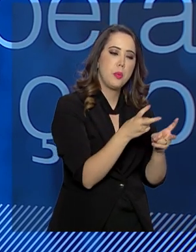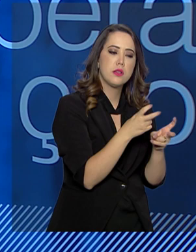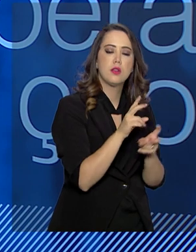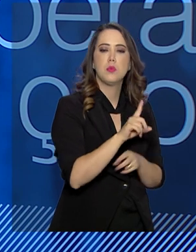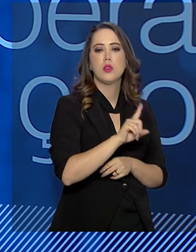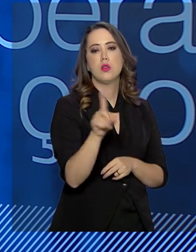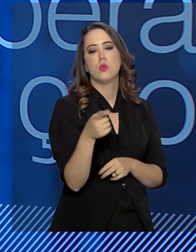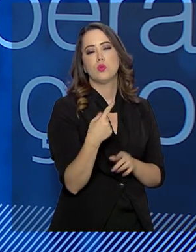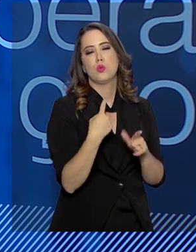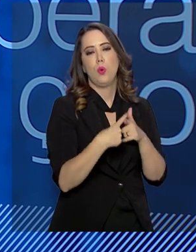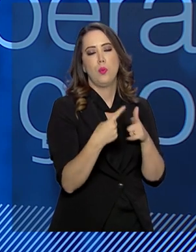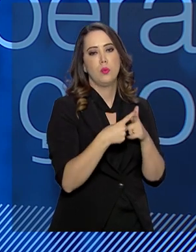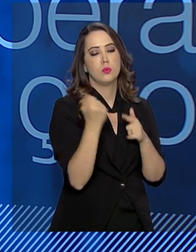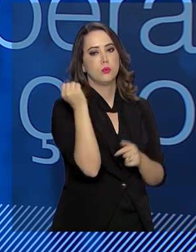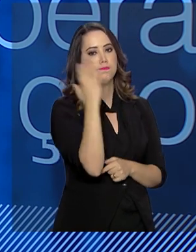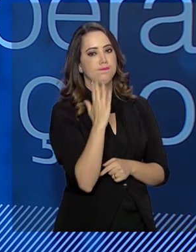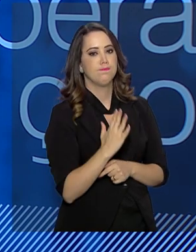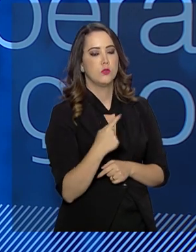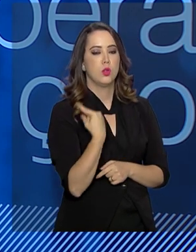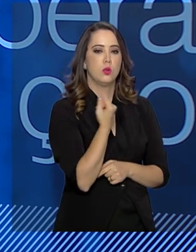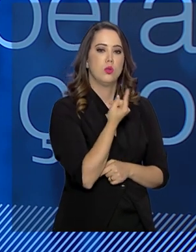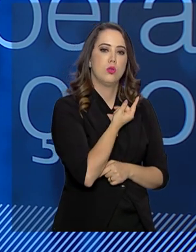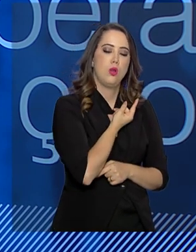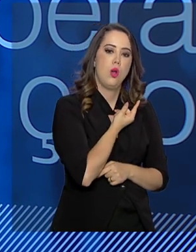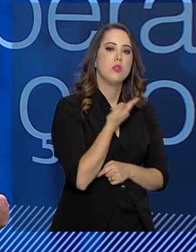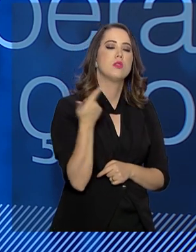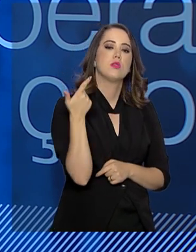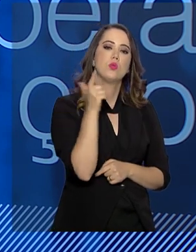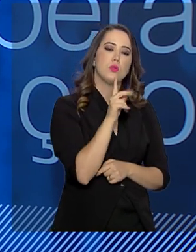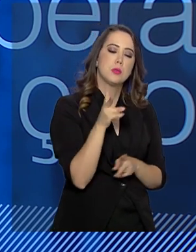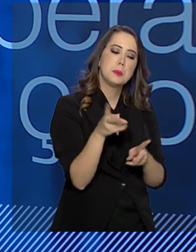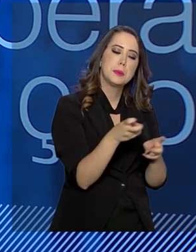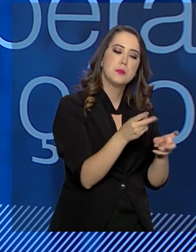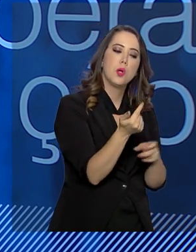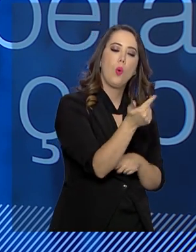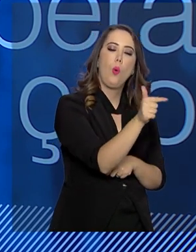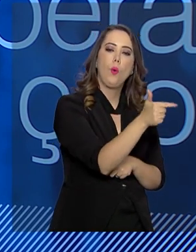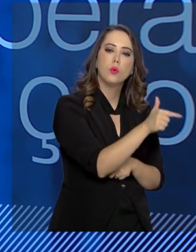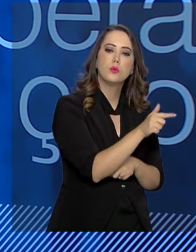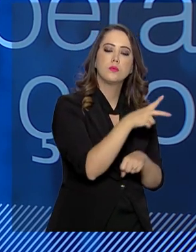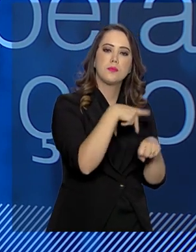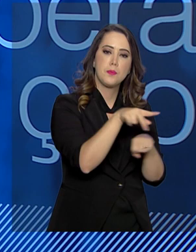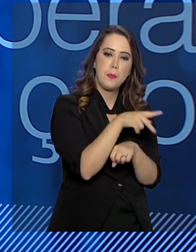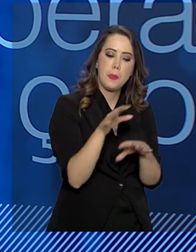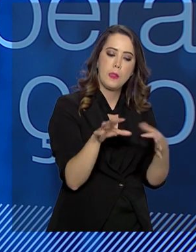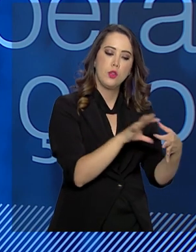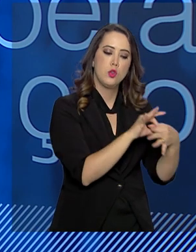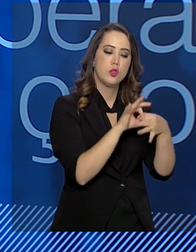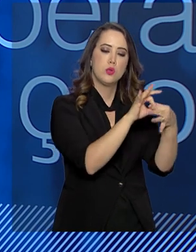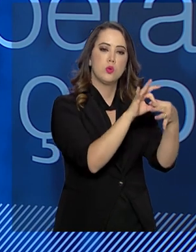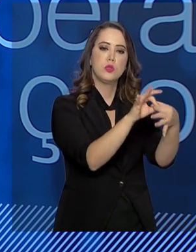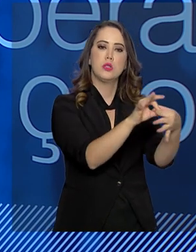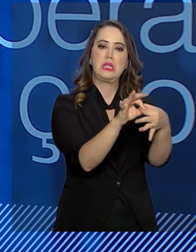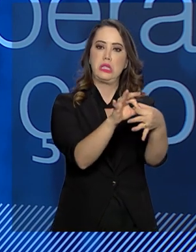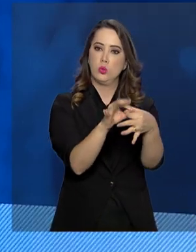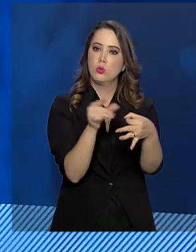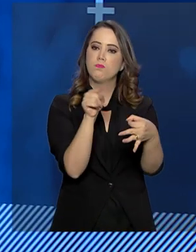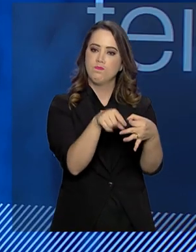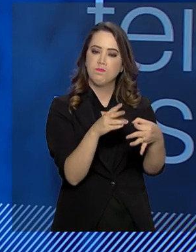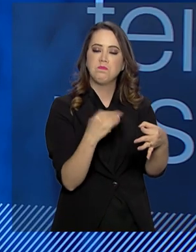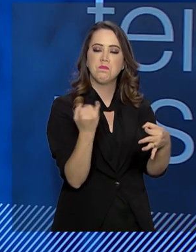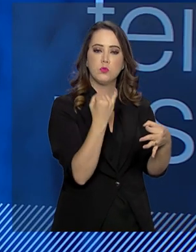questão do Brasil, mas nós conseguimos observar outros países que têm buscado essa integração de uma maneira muito intensa.